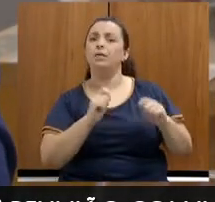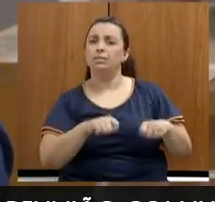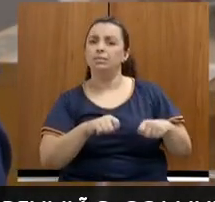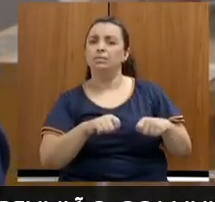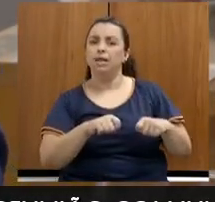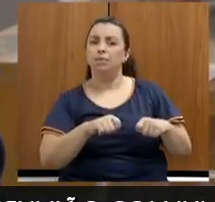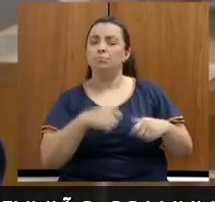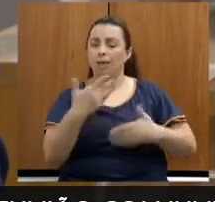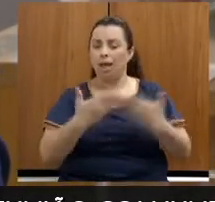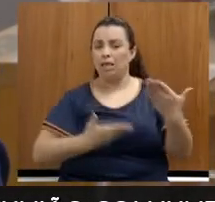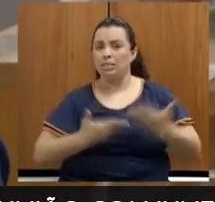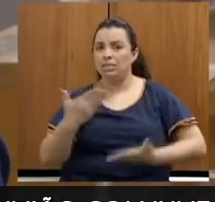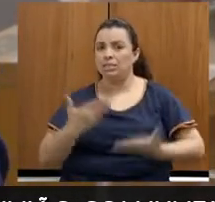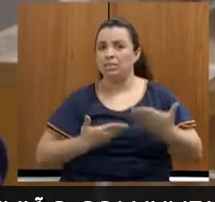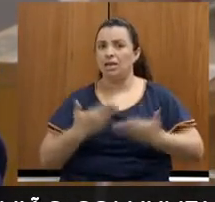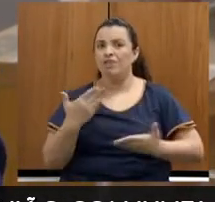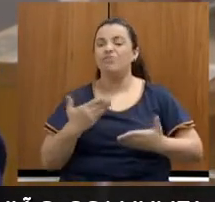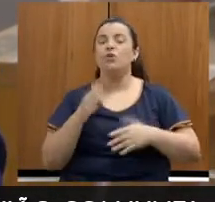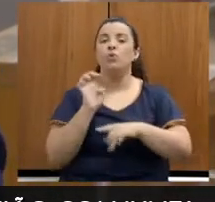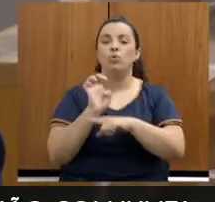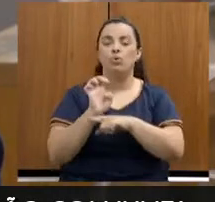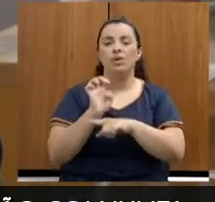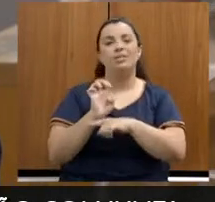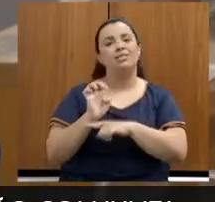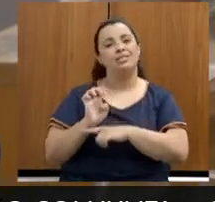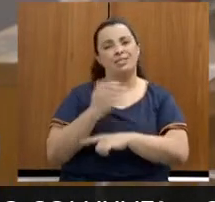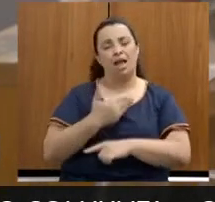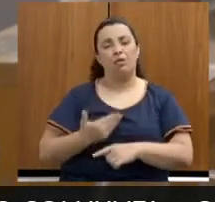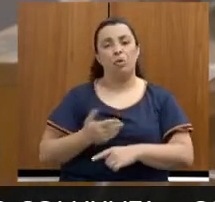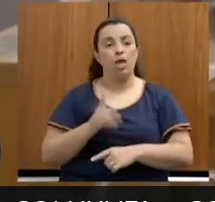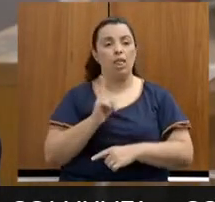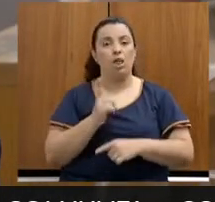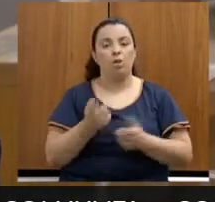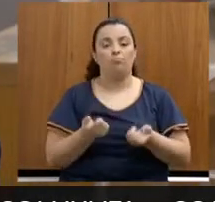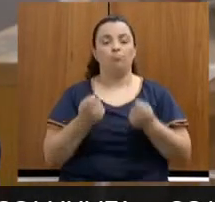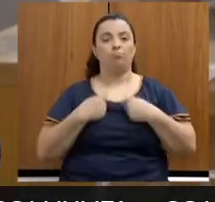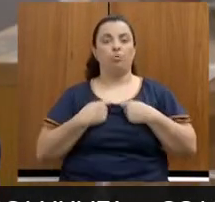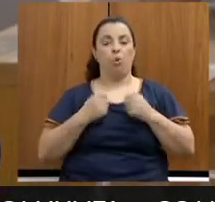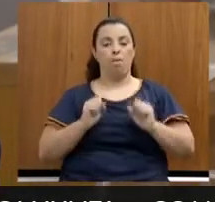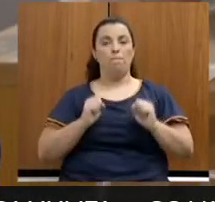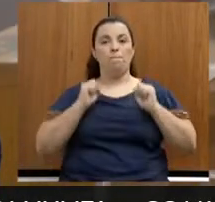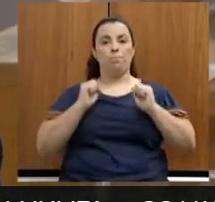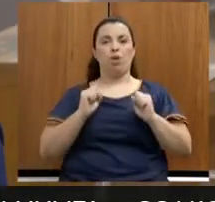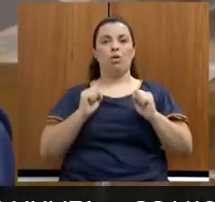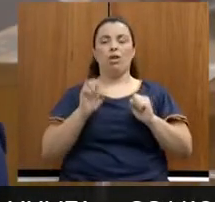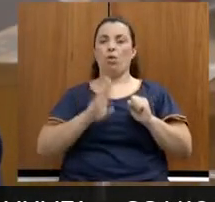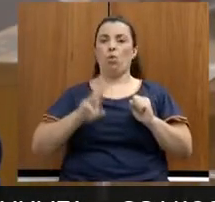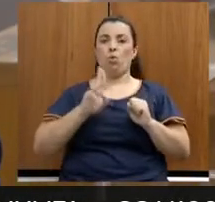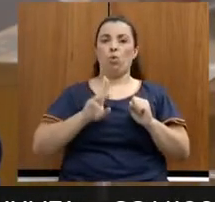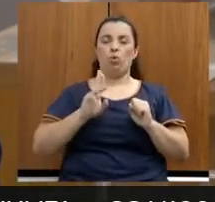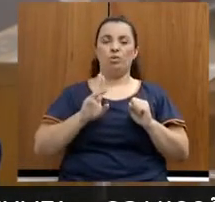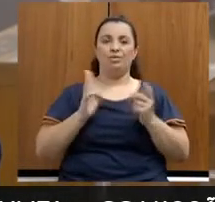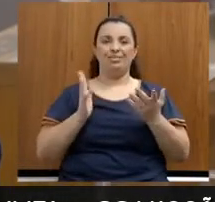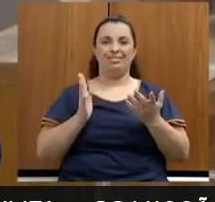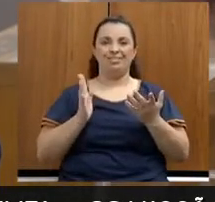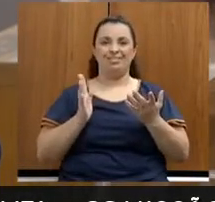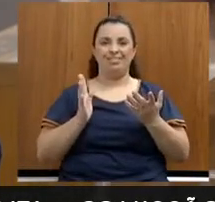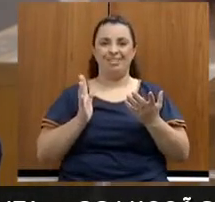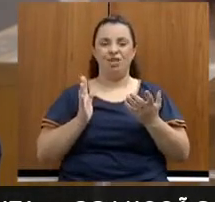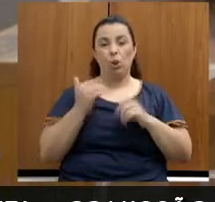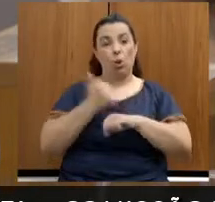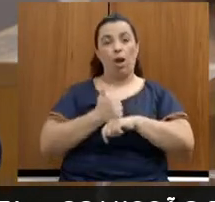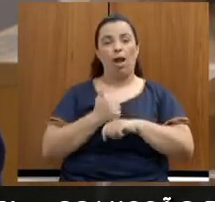ao Estado e não se servir do poder e não se servir do status, do cargo, mas poder